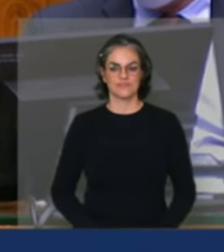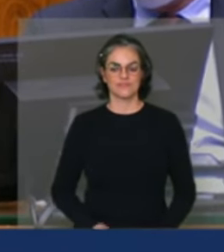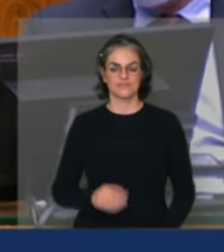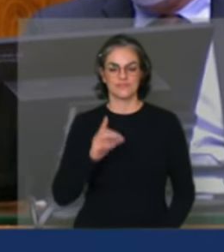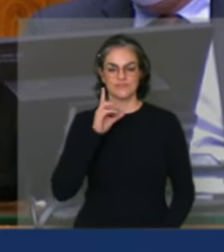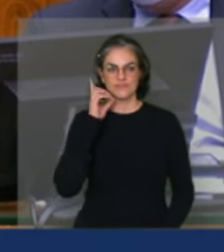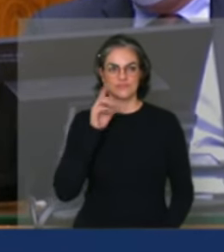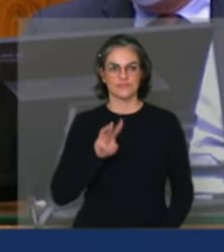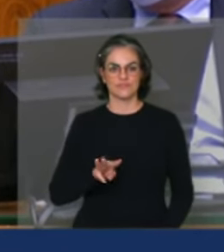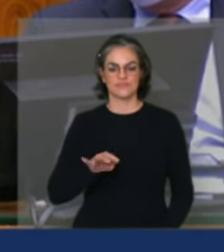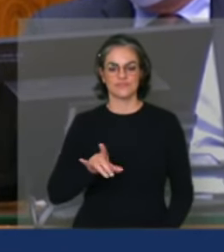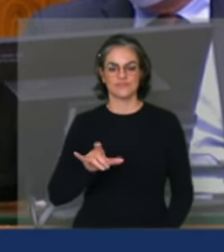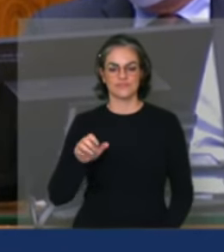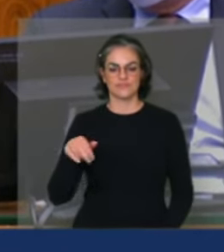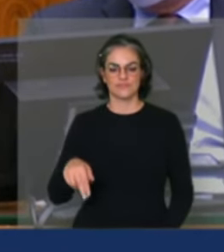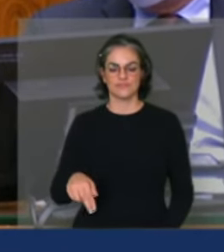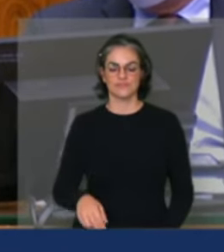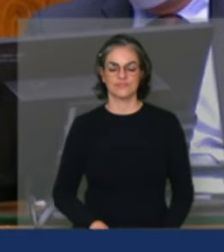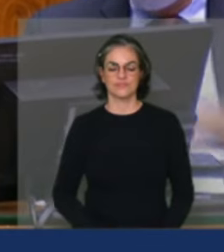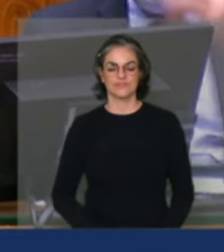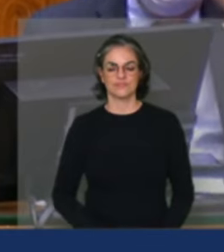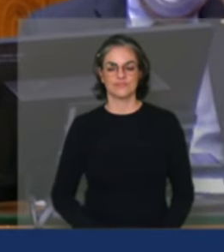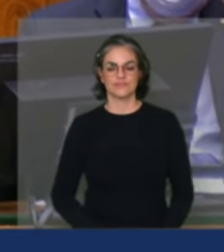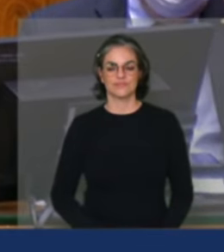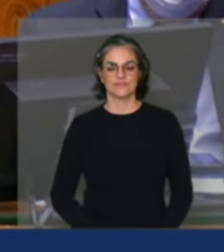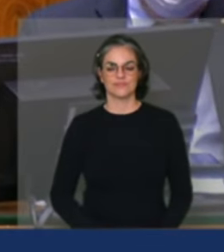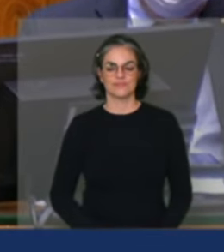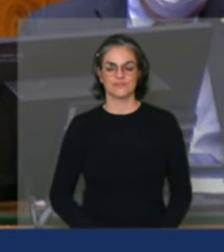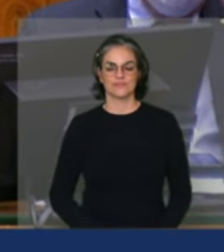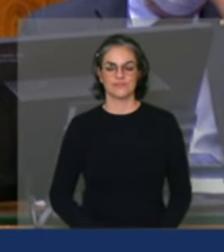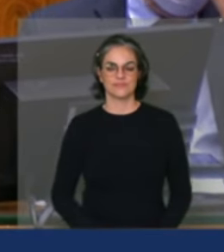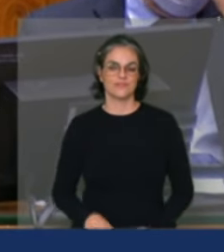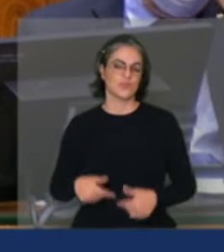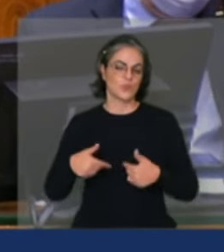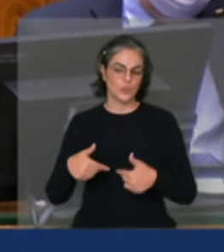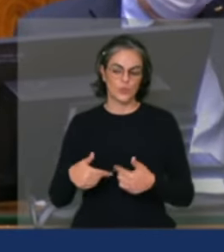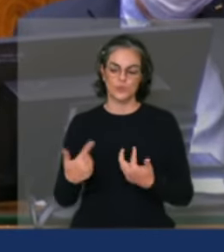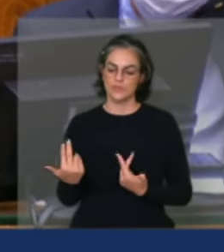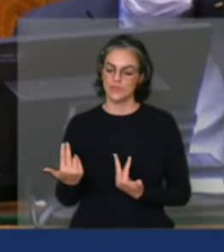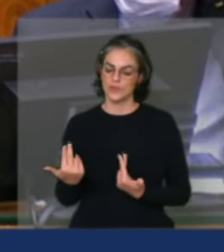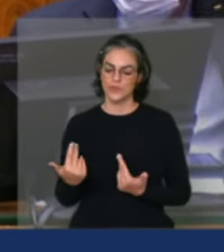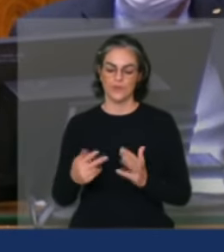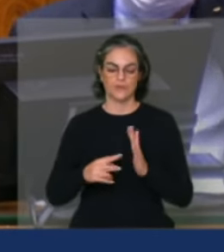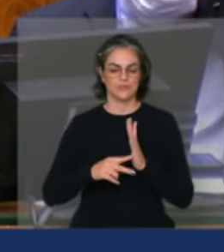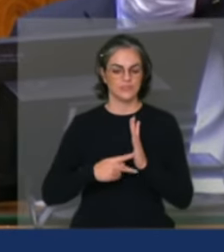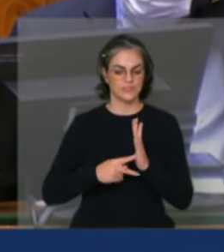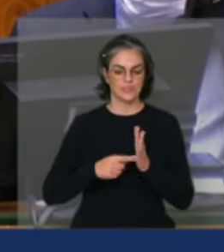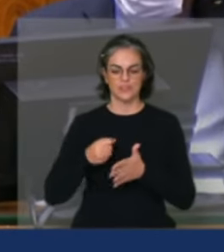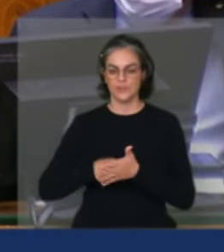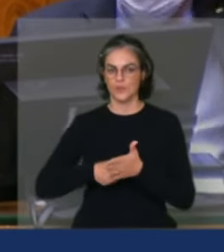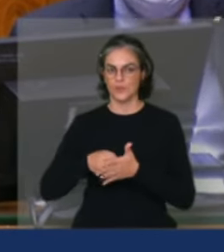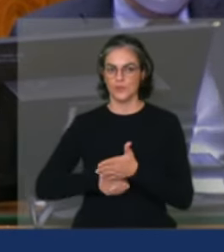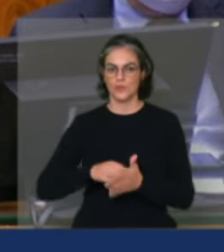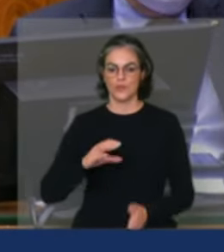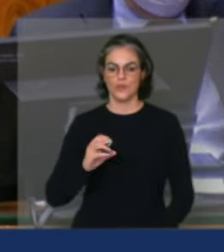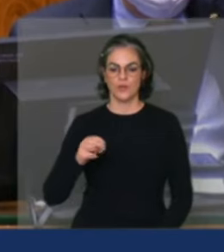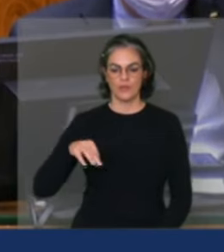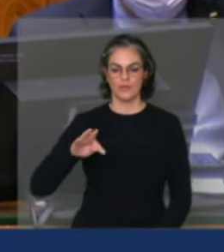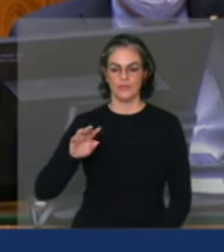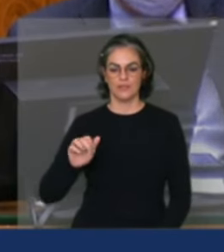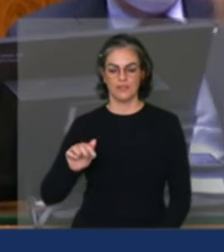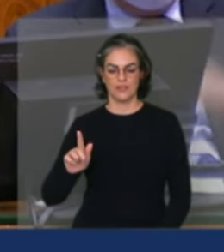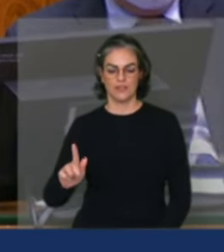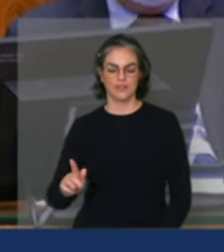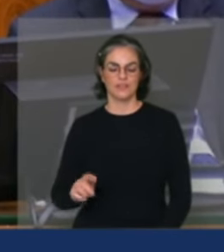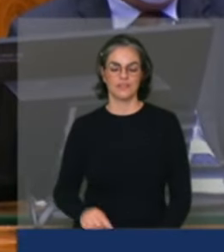um deputado que é co-irmão nosso na luta do movimento sinical, da CONTAG, que eu tenho a honra de compartilhar